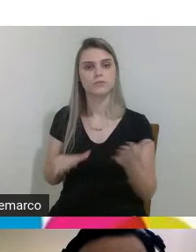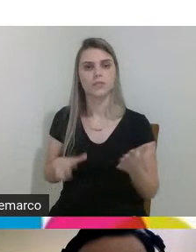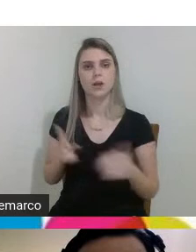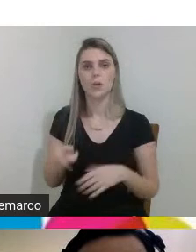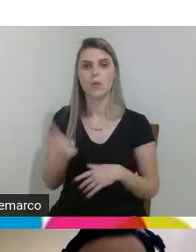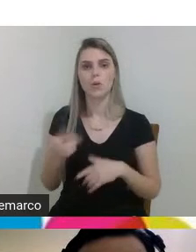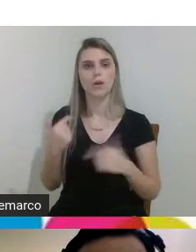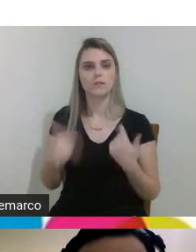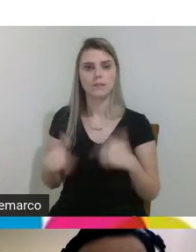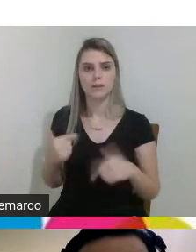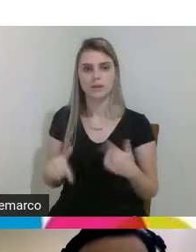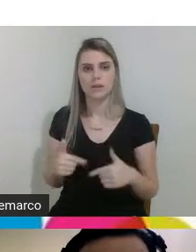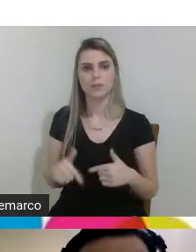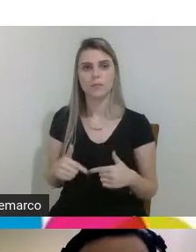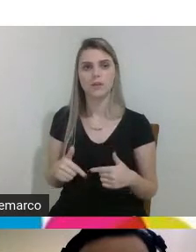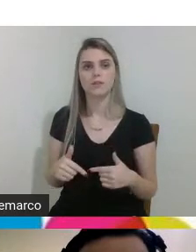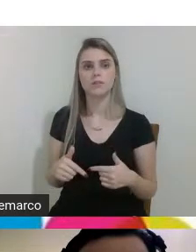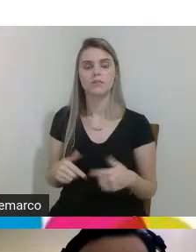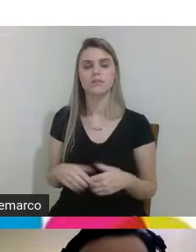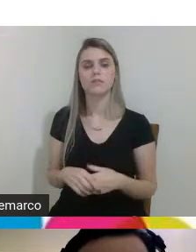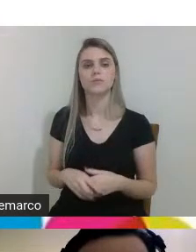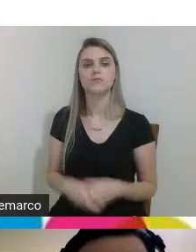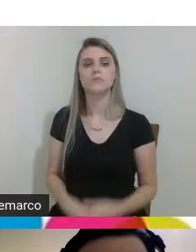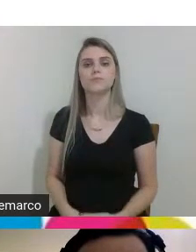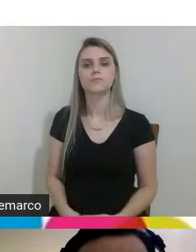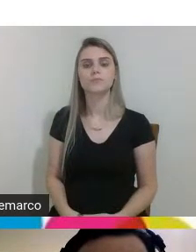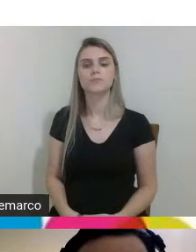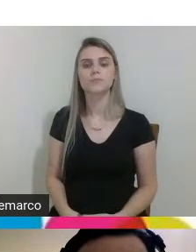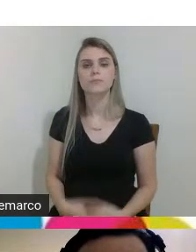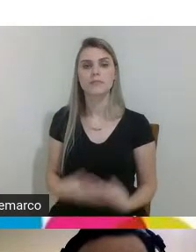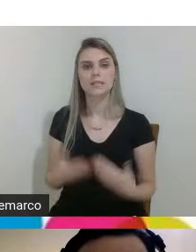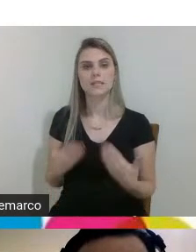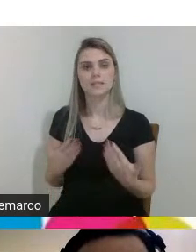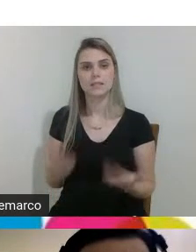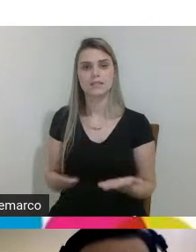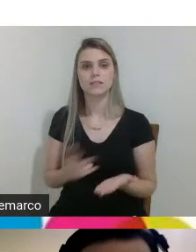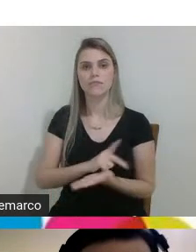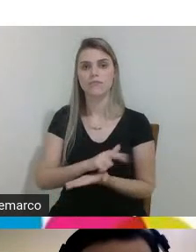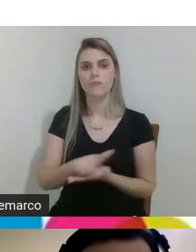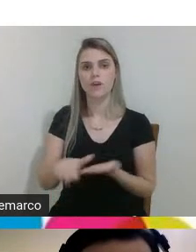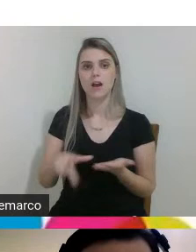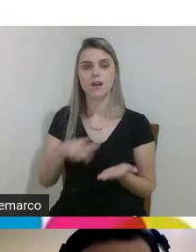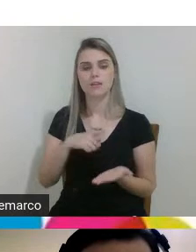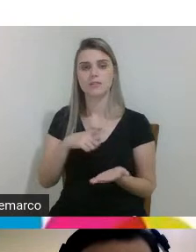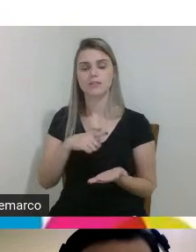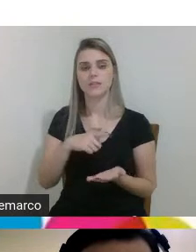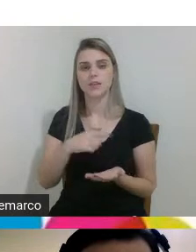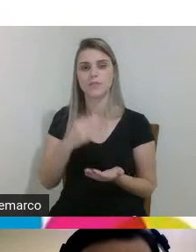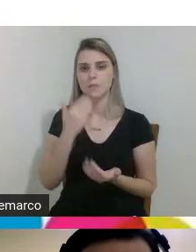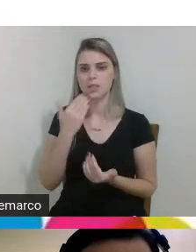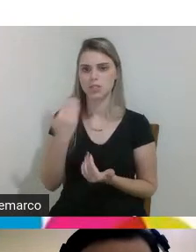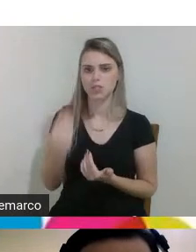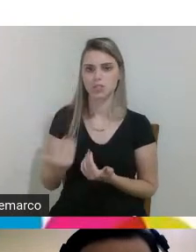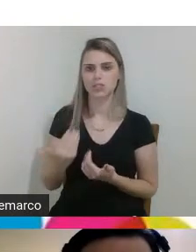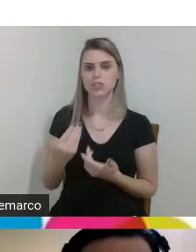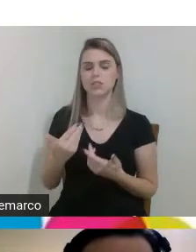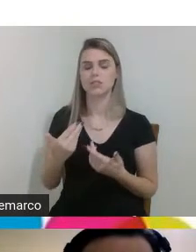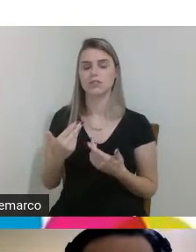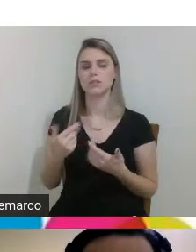trabalhando de forma remota então várias foram as demandas né então tivemos que